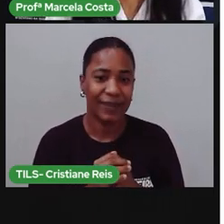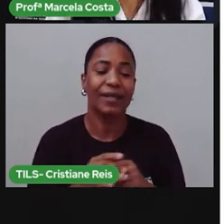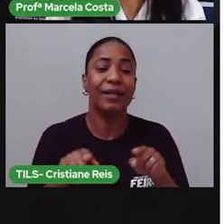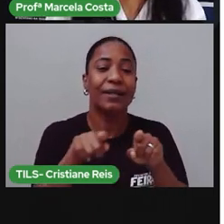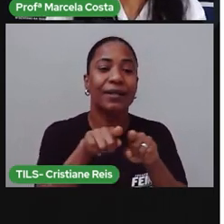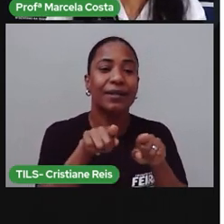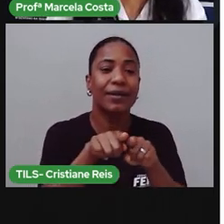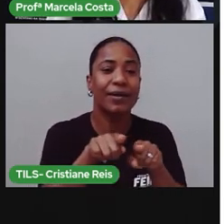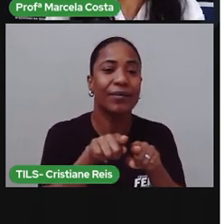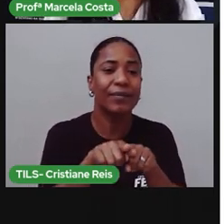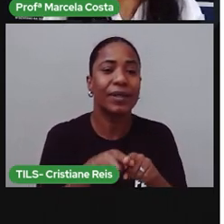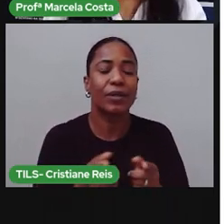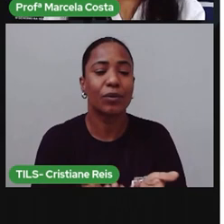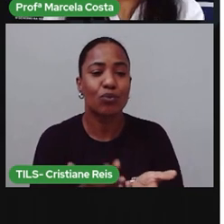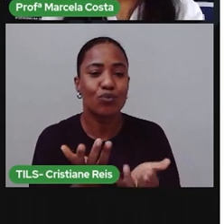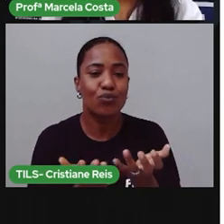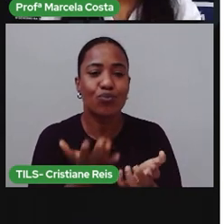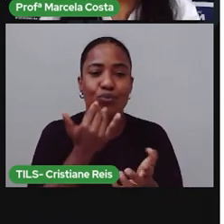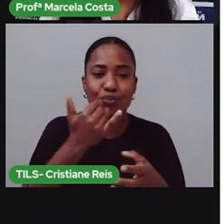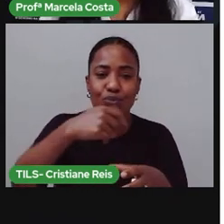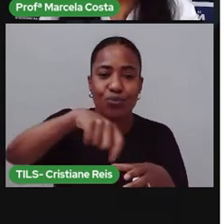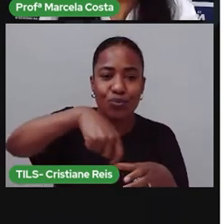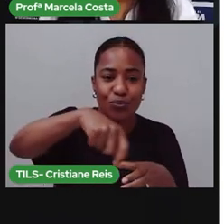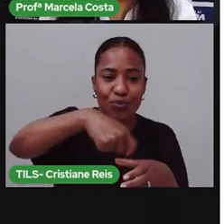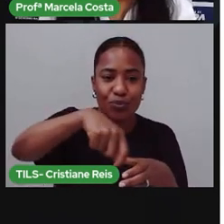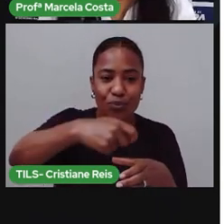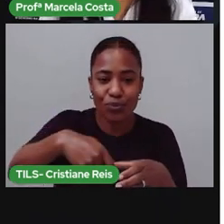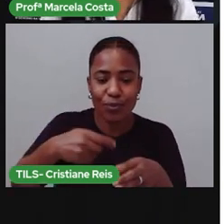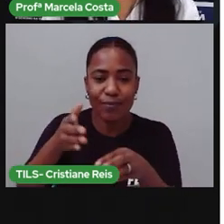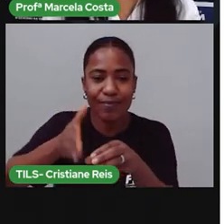Vai providenciar a comida, né, vai cozinhar.